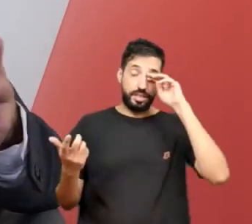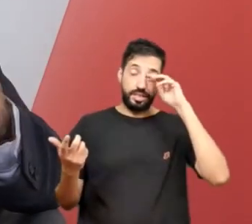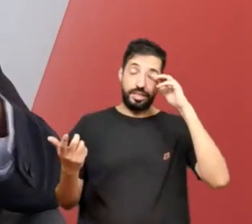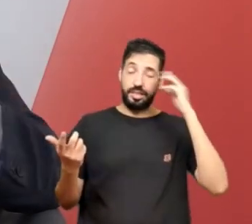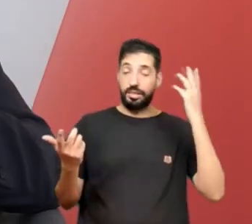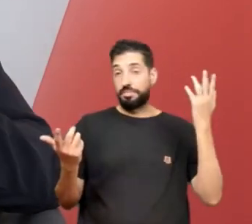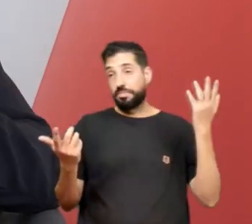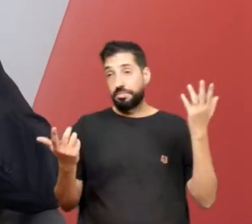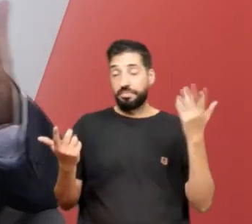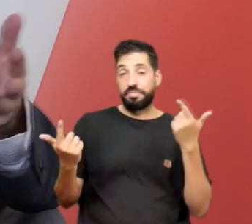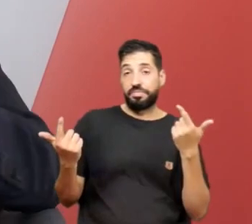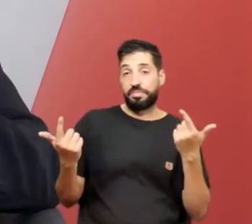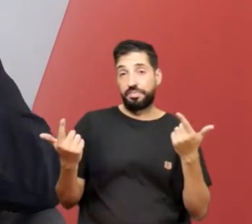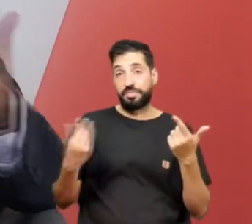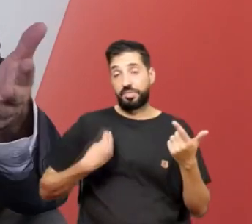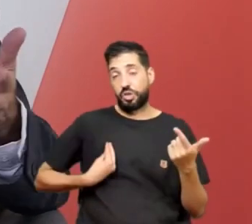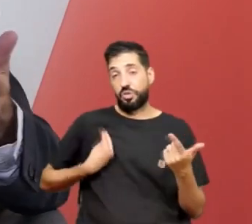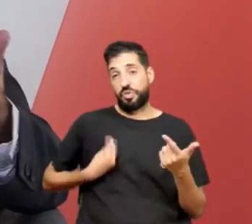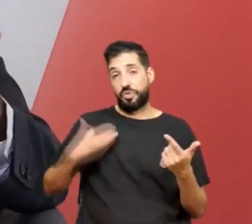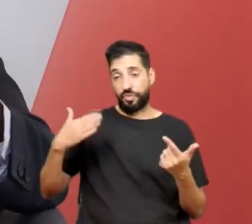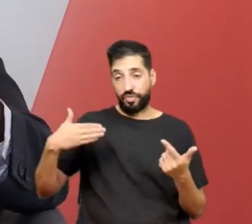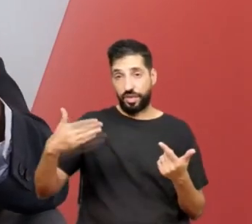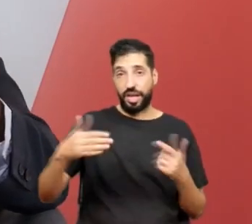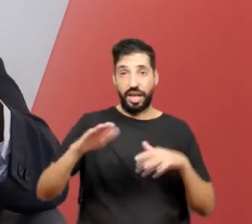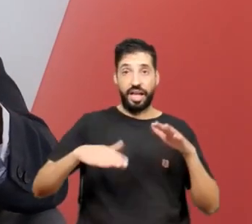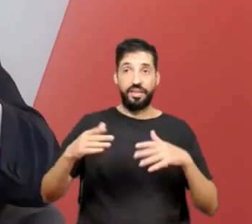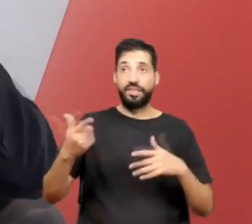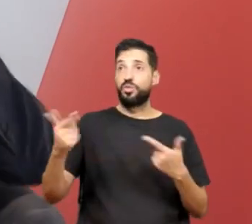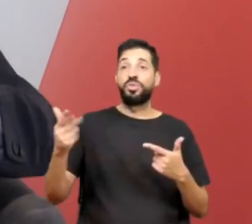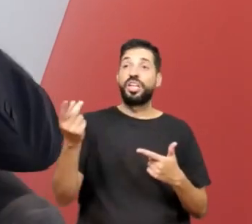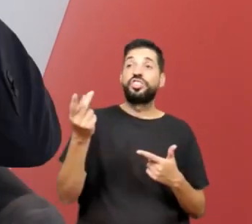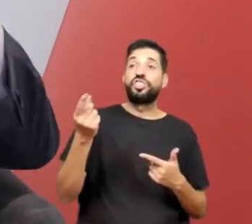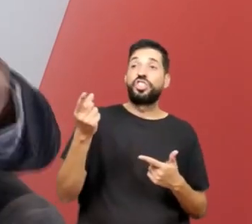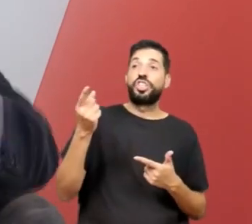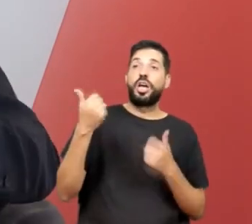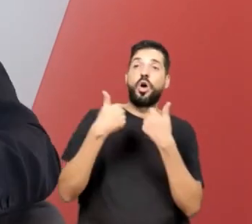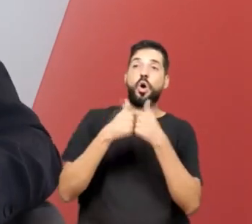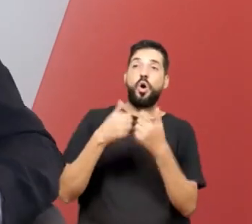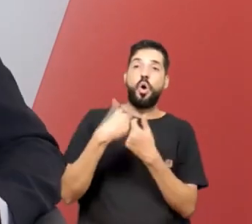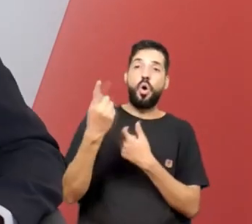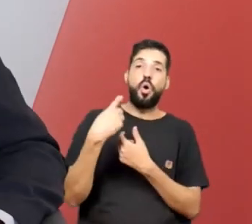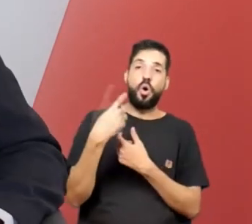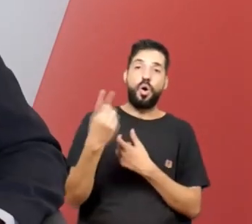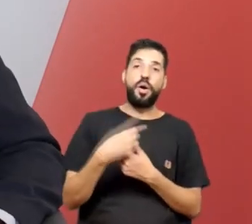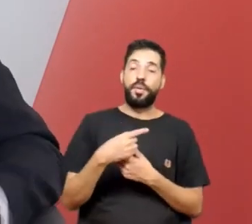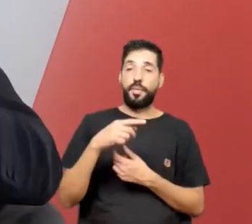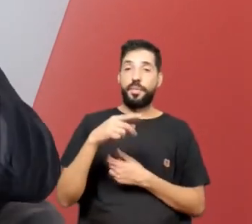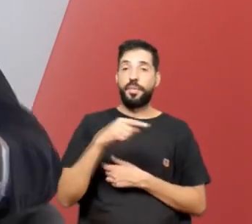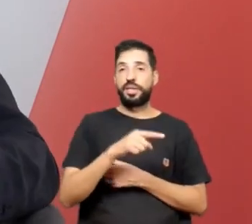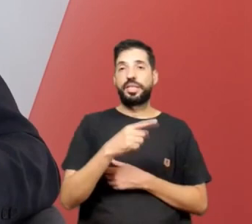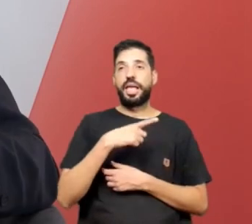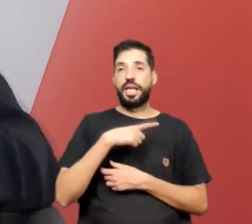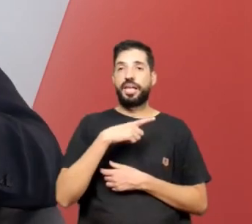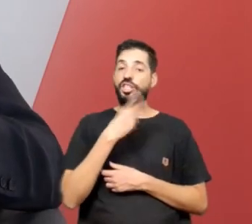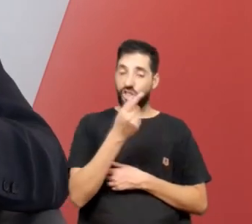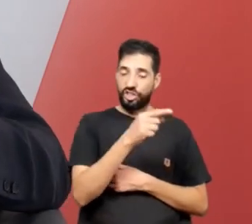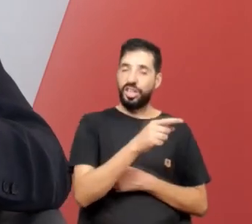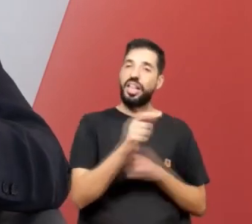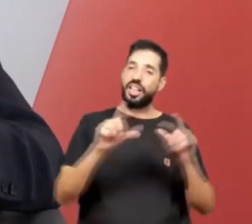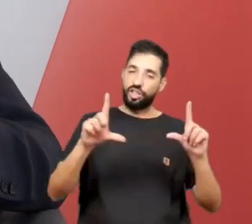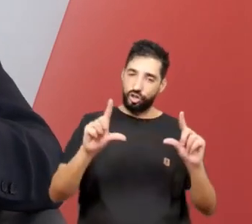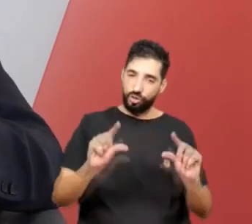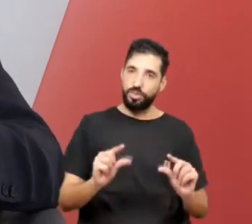sobrevivência. Às vezes, não tem dinheiro nem para passagem. O PDMEA vai ser uma forma de garantir, reduzir a evasão.